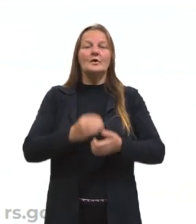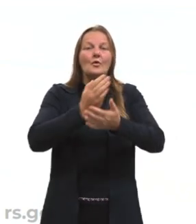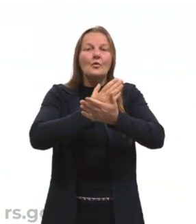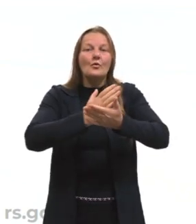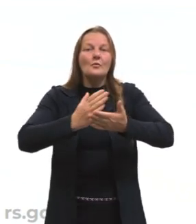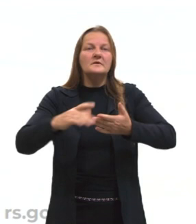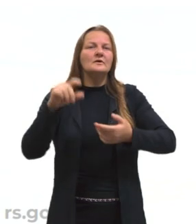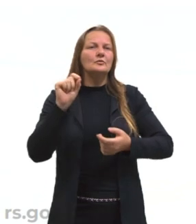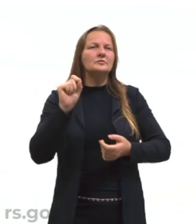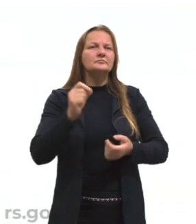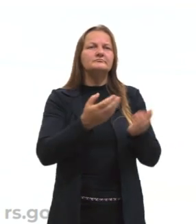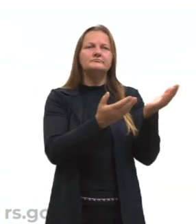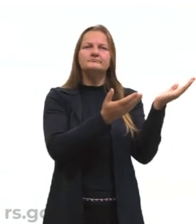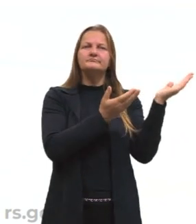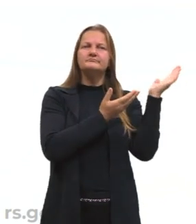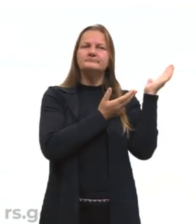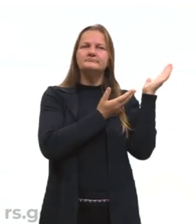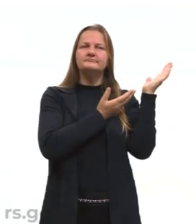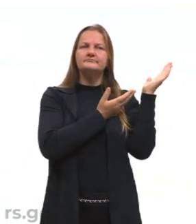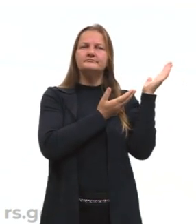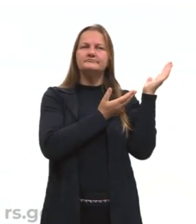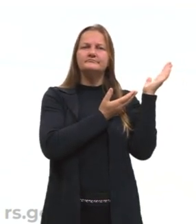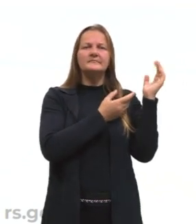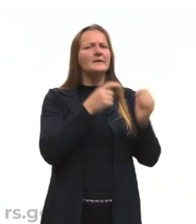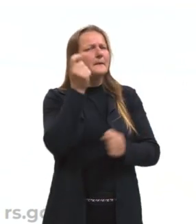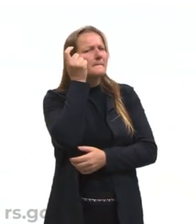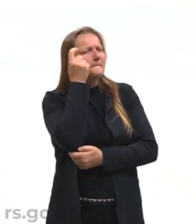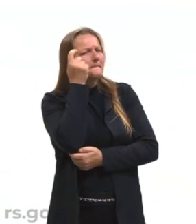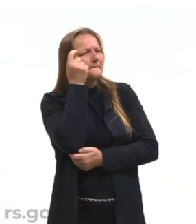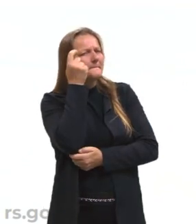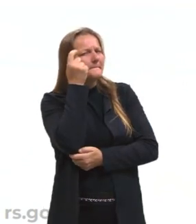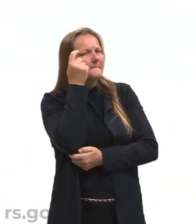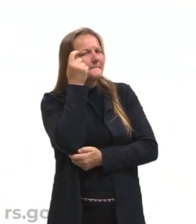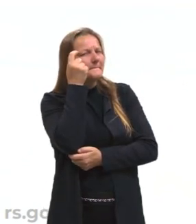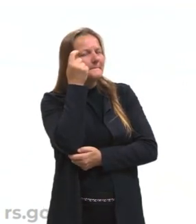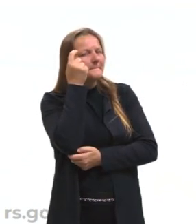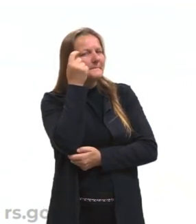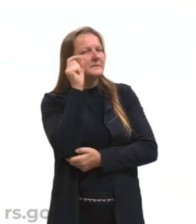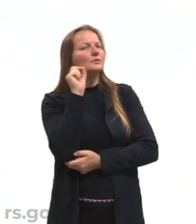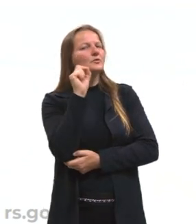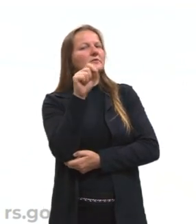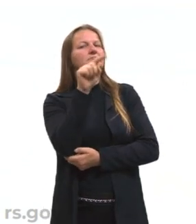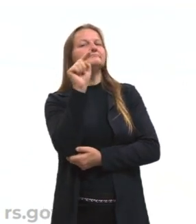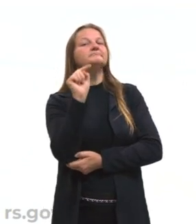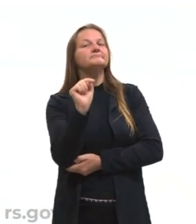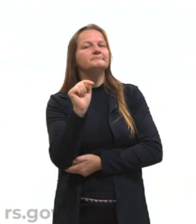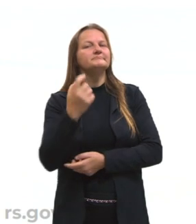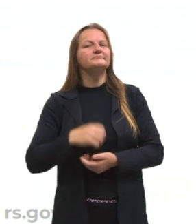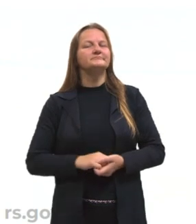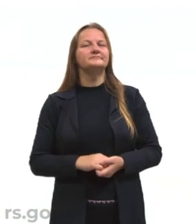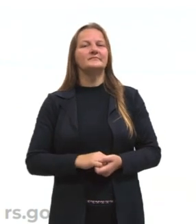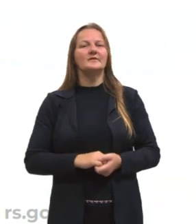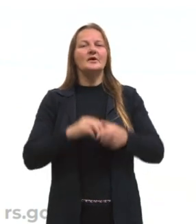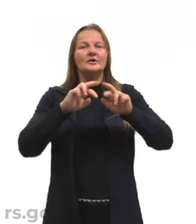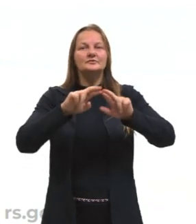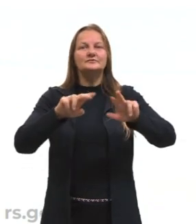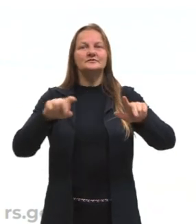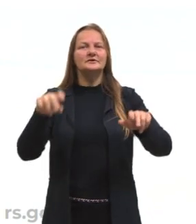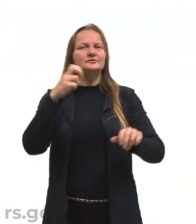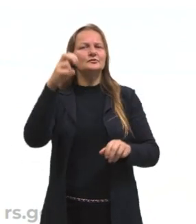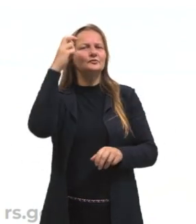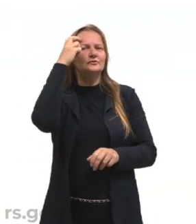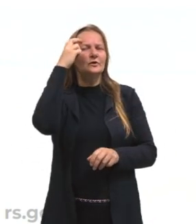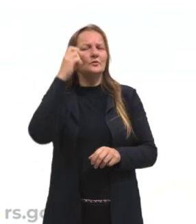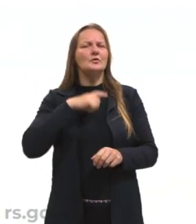começar então com a nossa questão, nosso problema. Olha só, a diversidade cultural